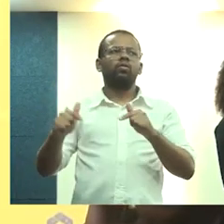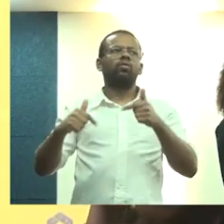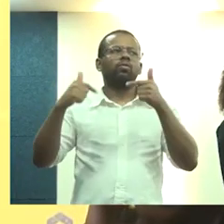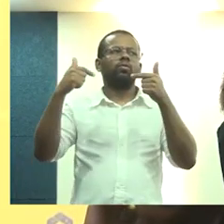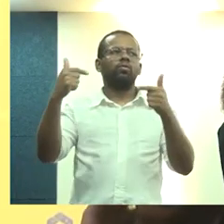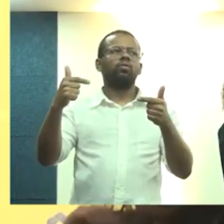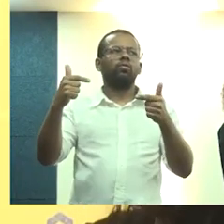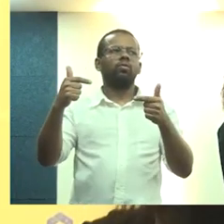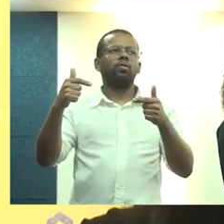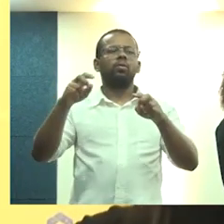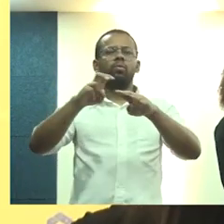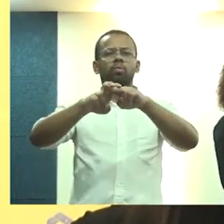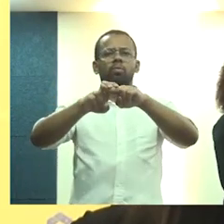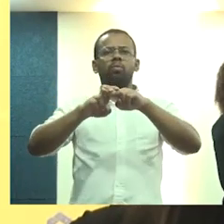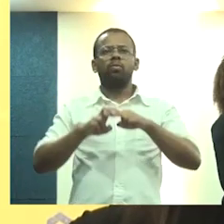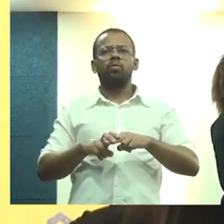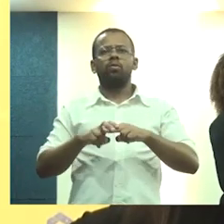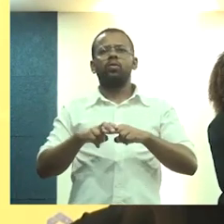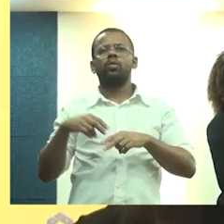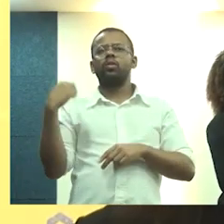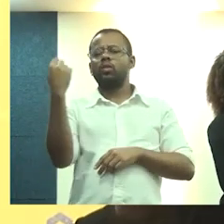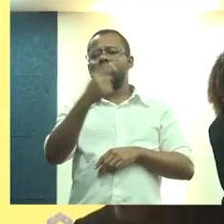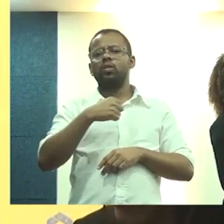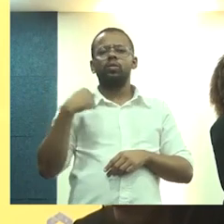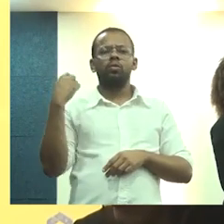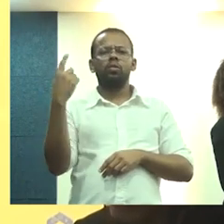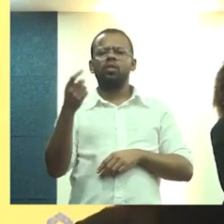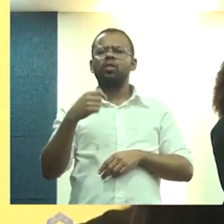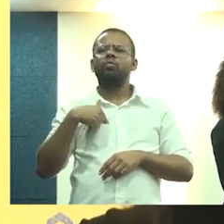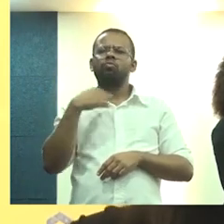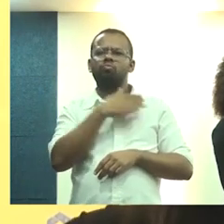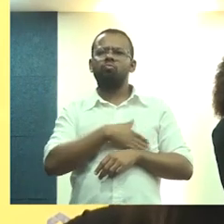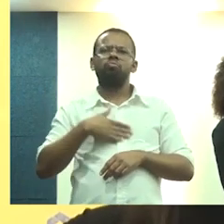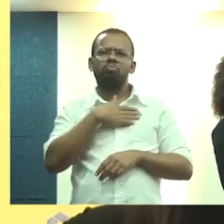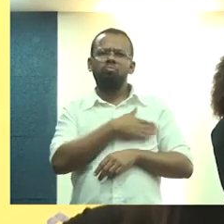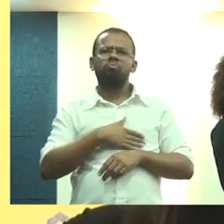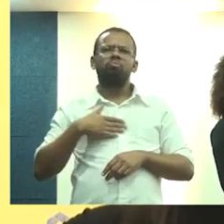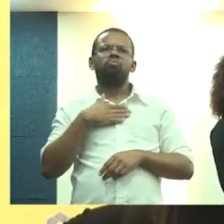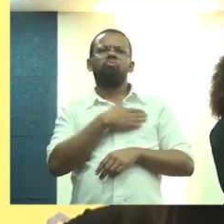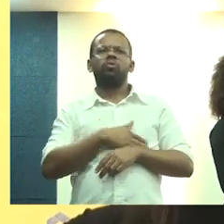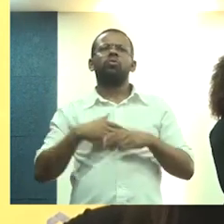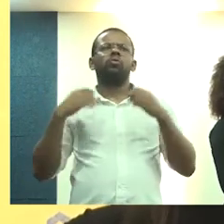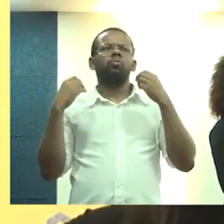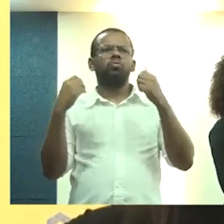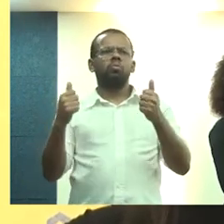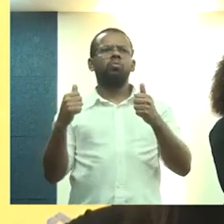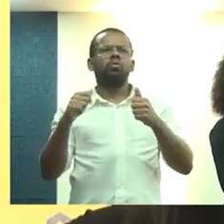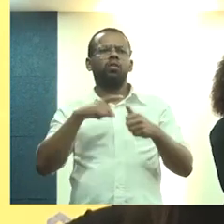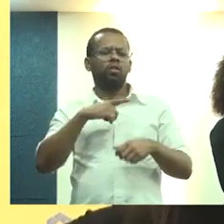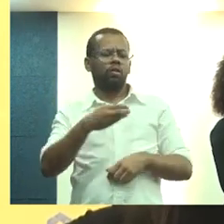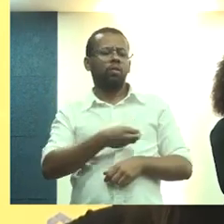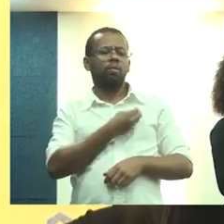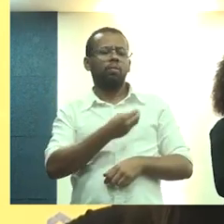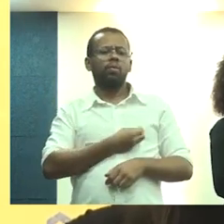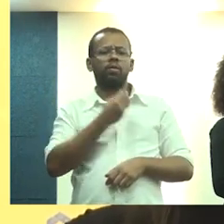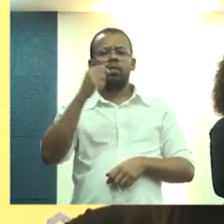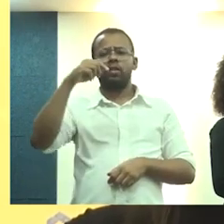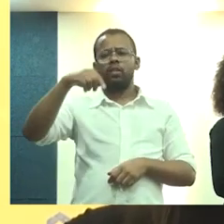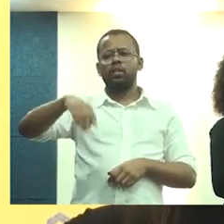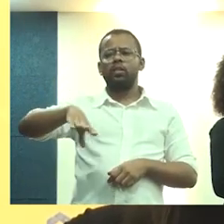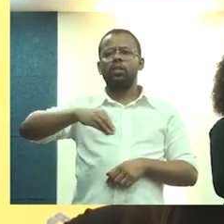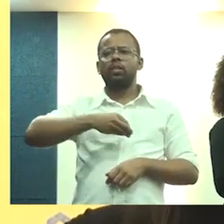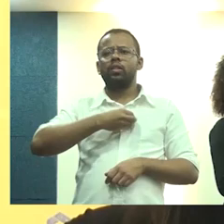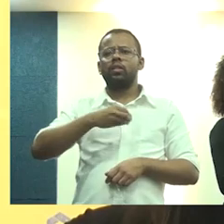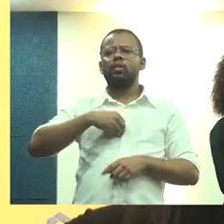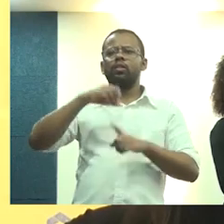desafio. E é por isso que a gente, eu fico muito satisfeito de poder contar com a presença de